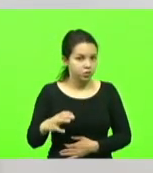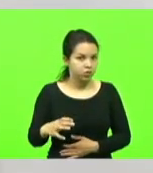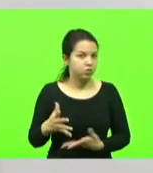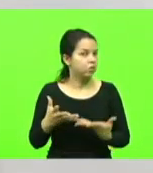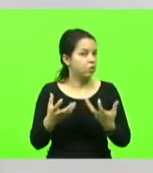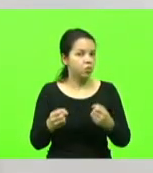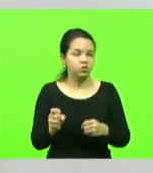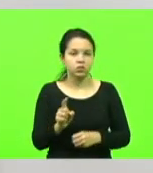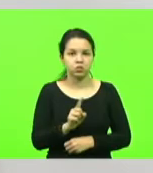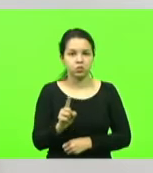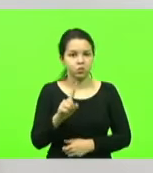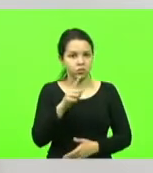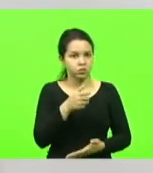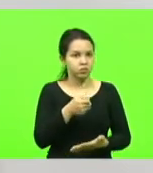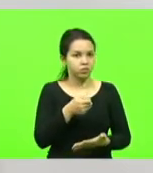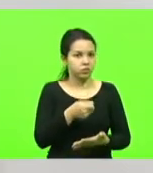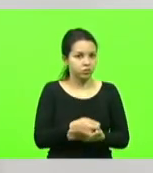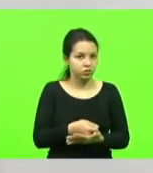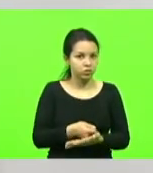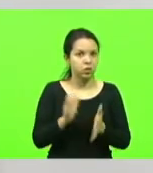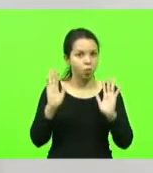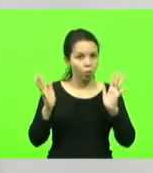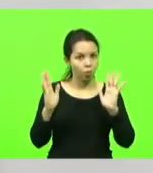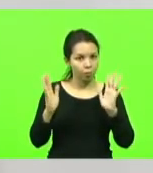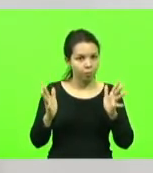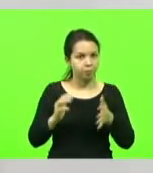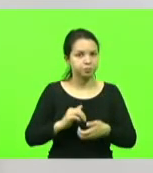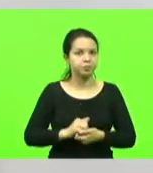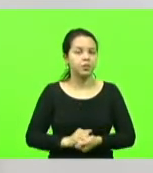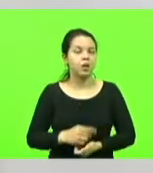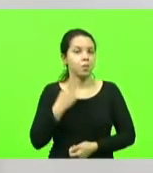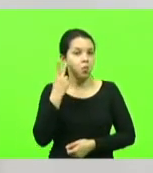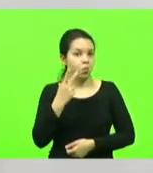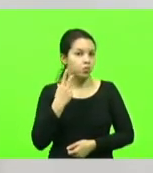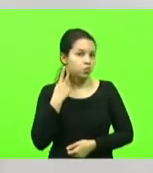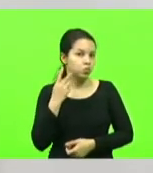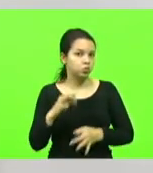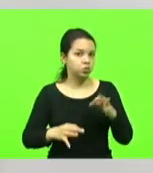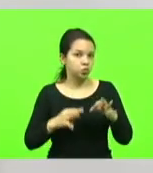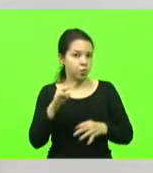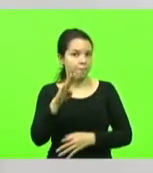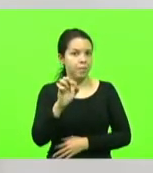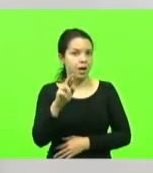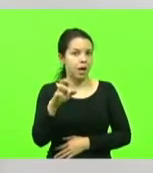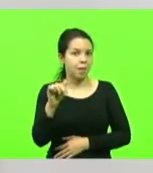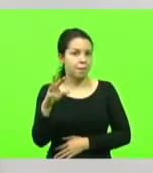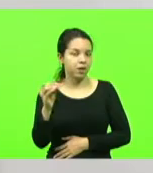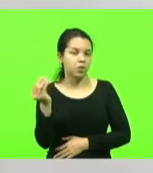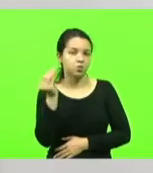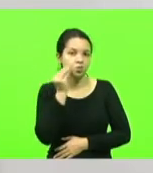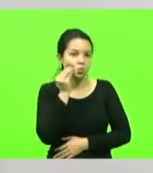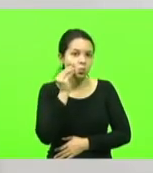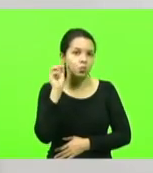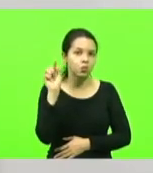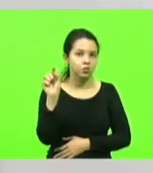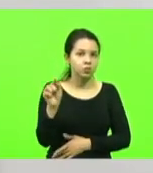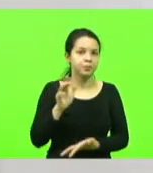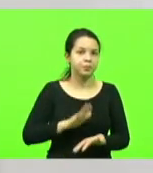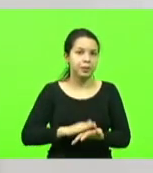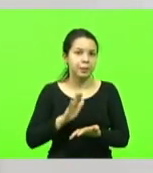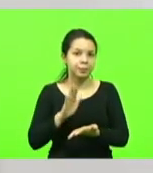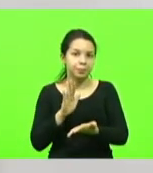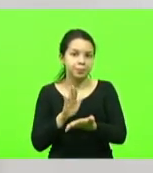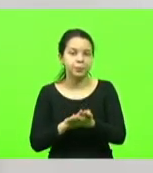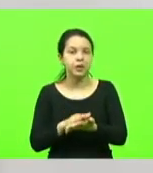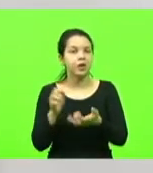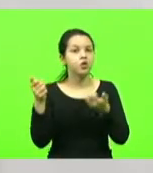E segundo a promotora de justiça, Bárbara Elisa e um beijo para você, doutora, parabéns, que disse que não